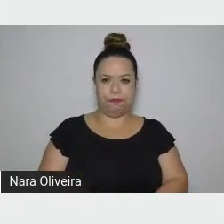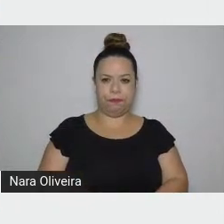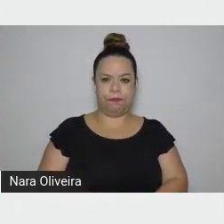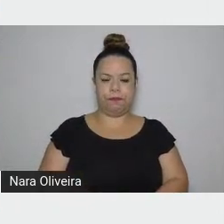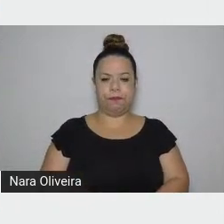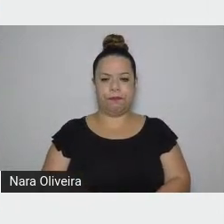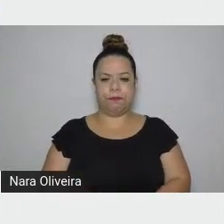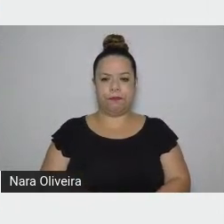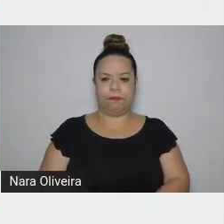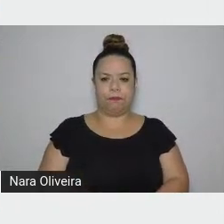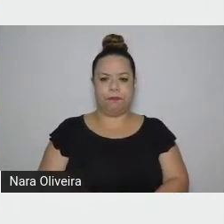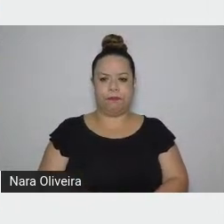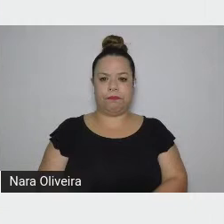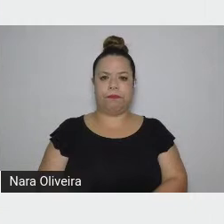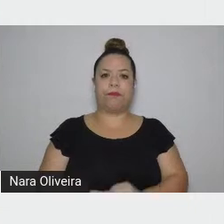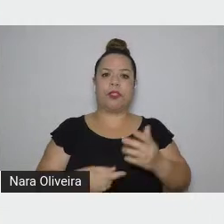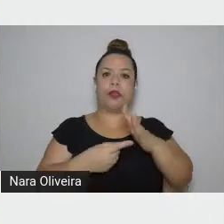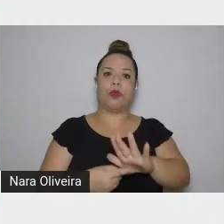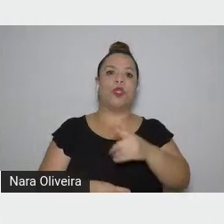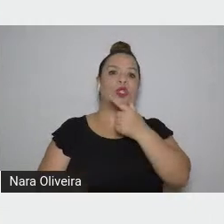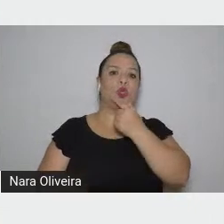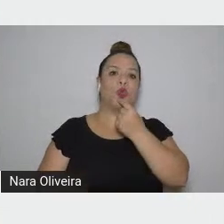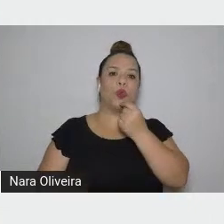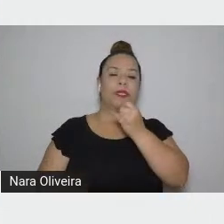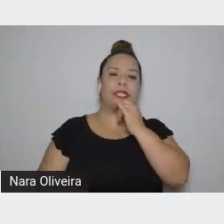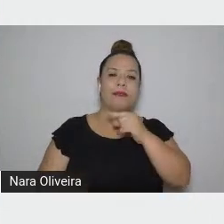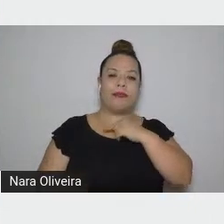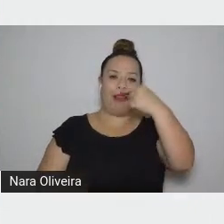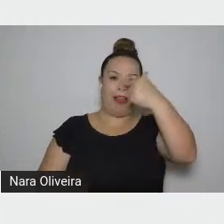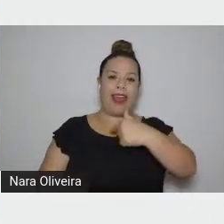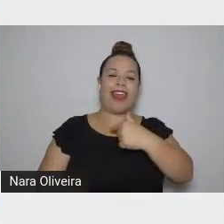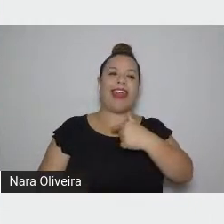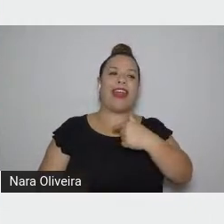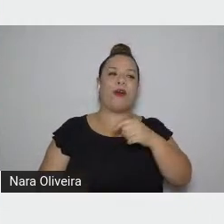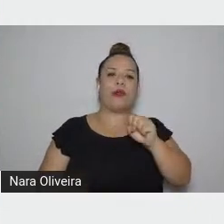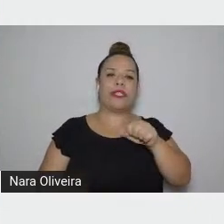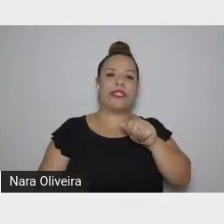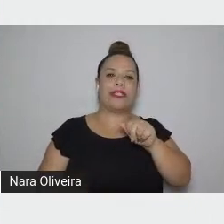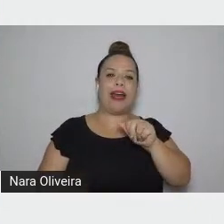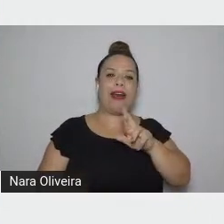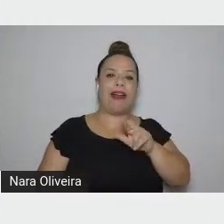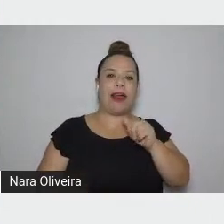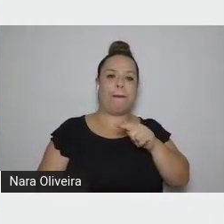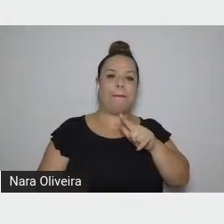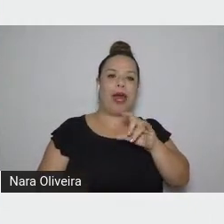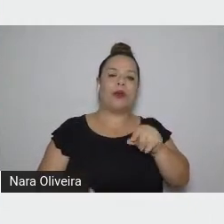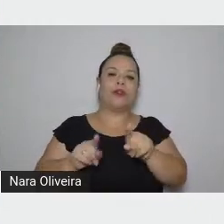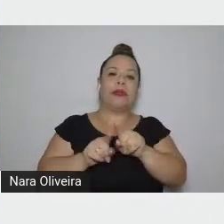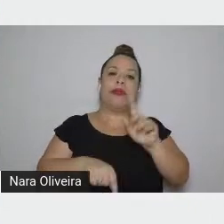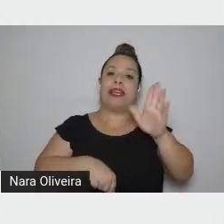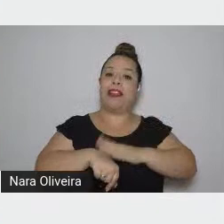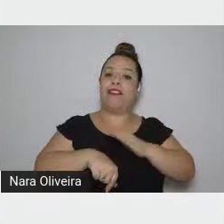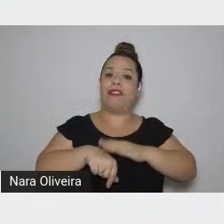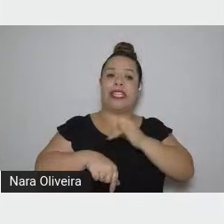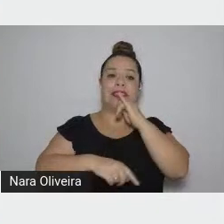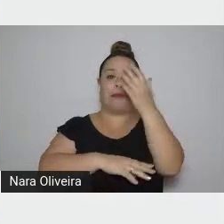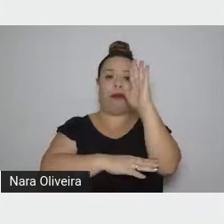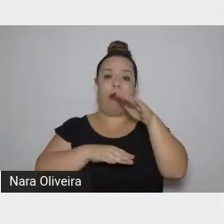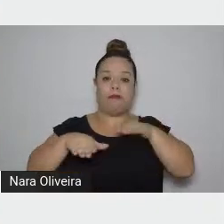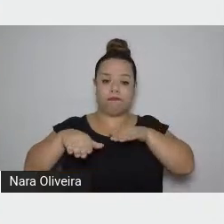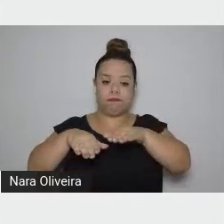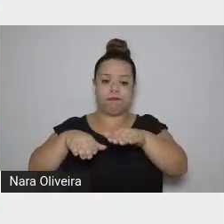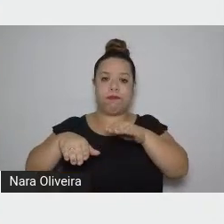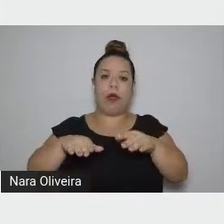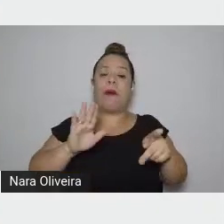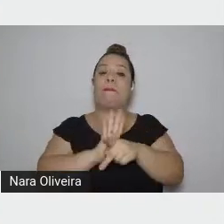o serralheiro mecânico que ele foi, alguém que não é só, isso é muito atípico também na